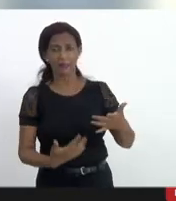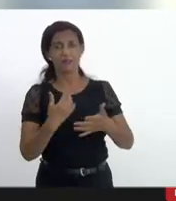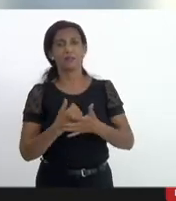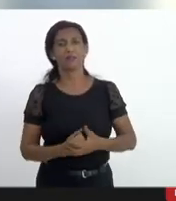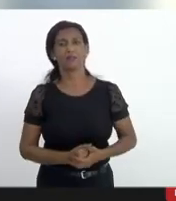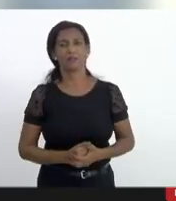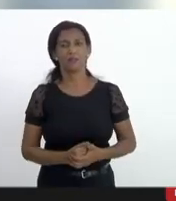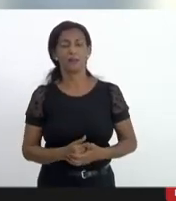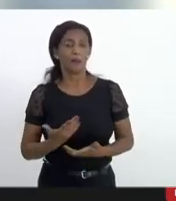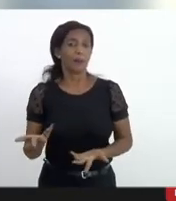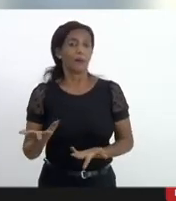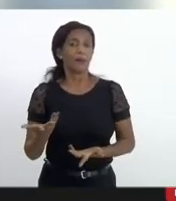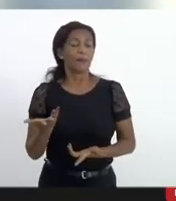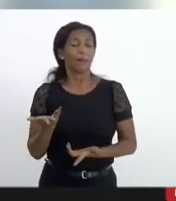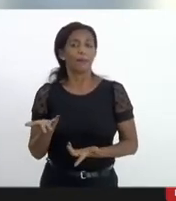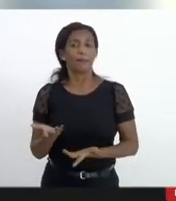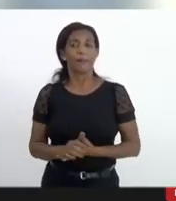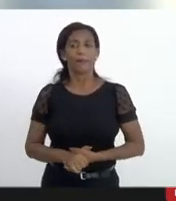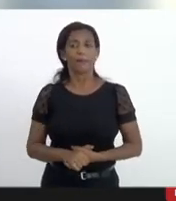para